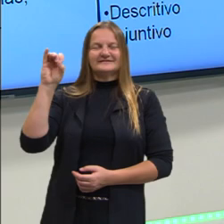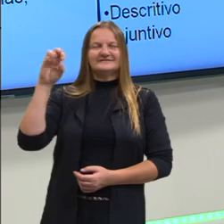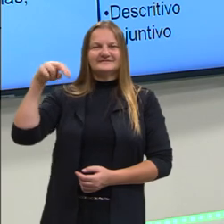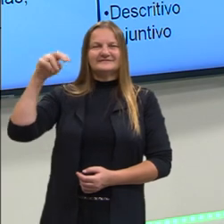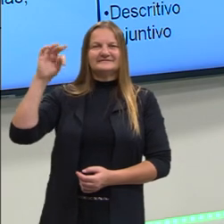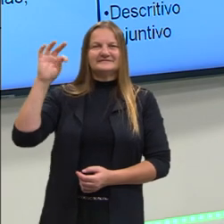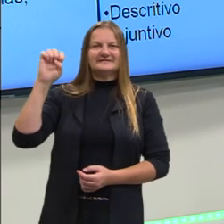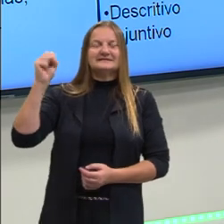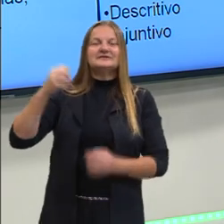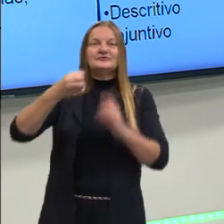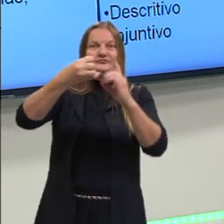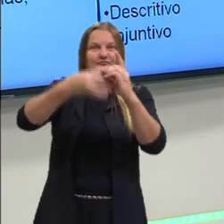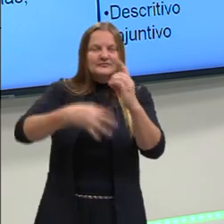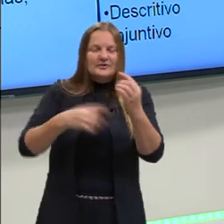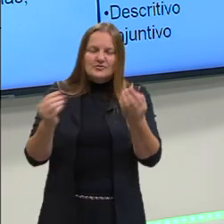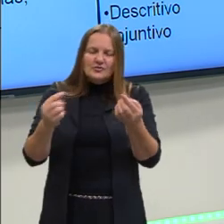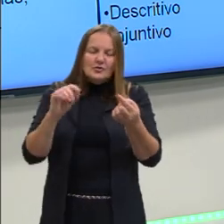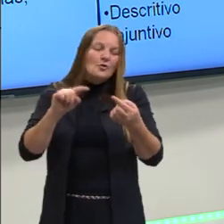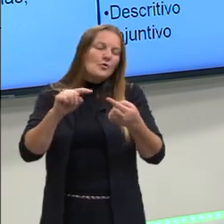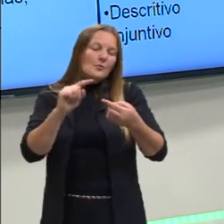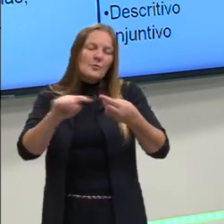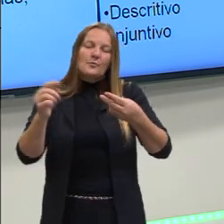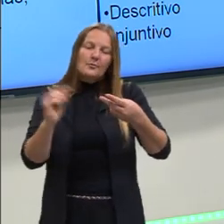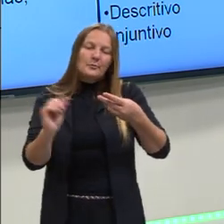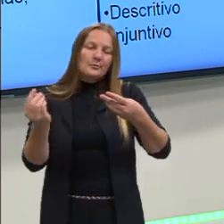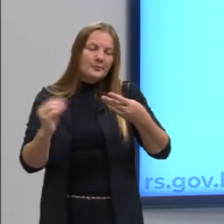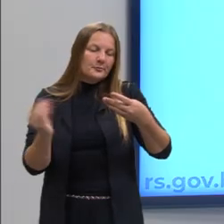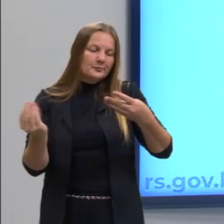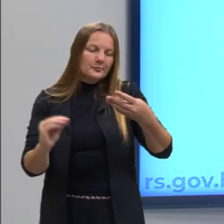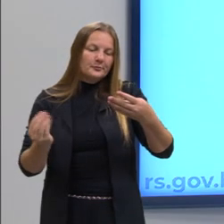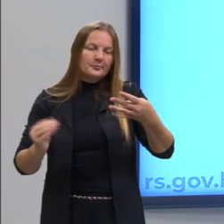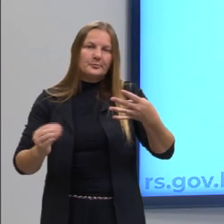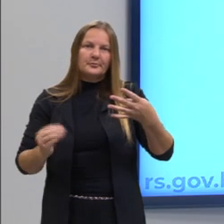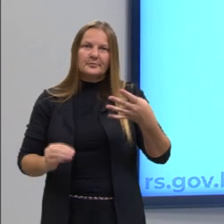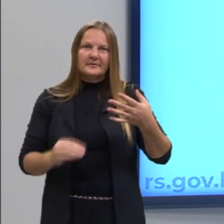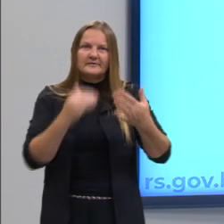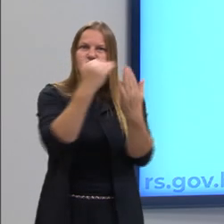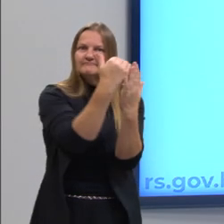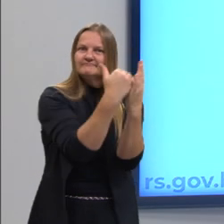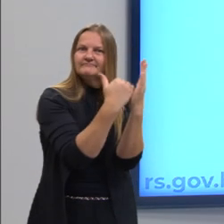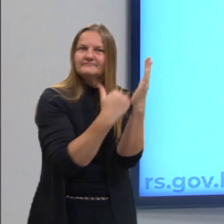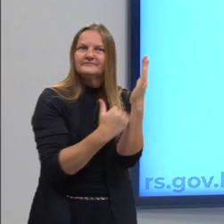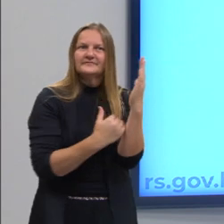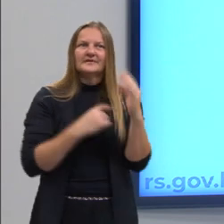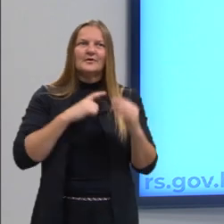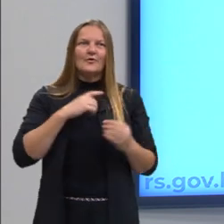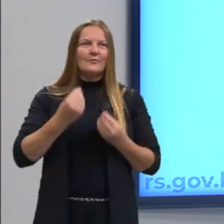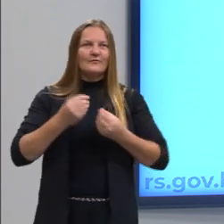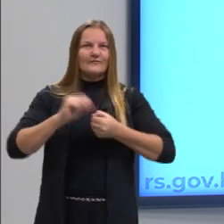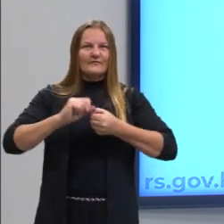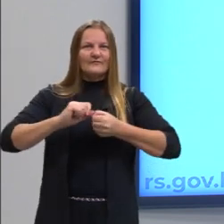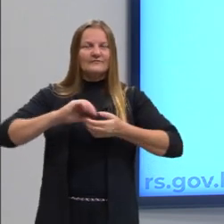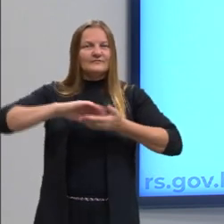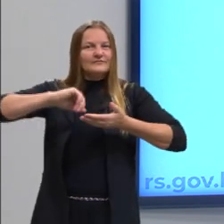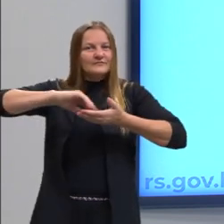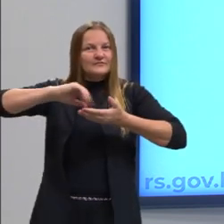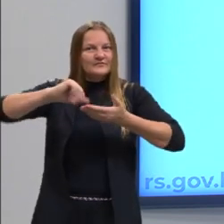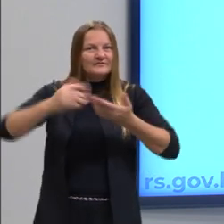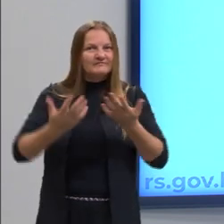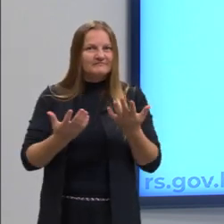utilizando o descritivo. E no momento que eu vou colocar o passo a passo, ou instruir você ali,